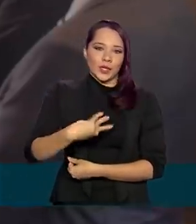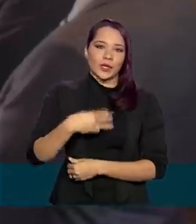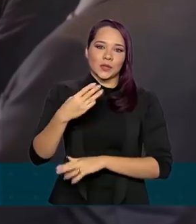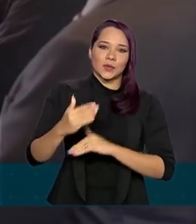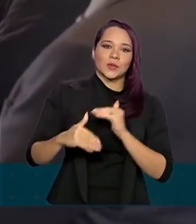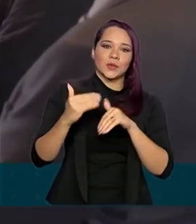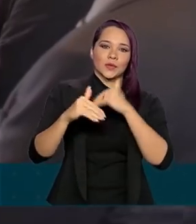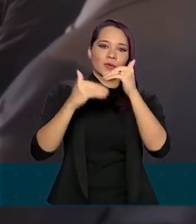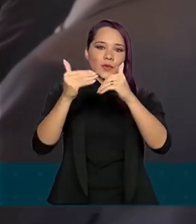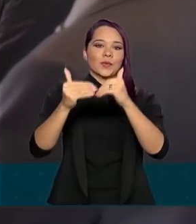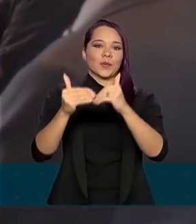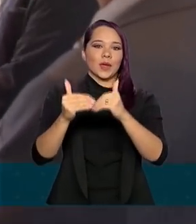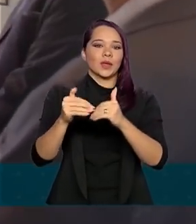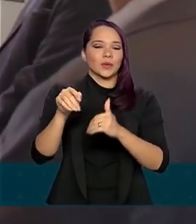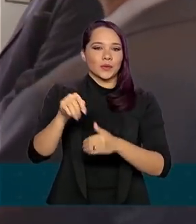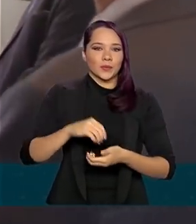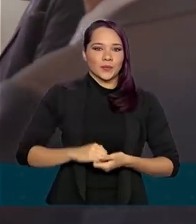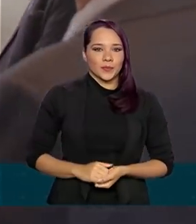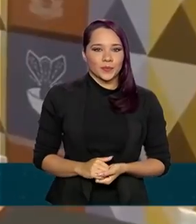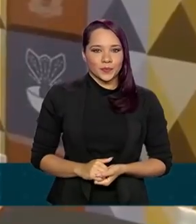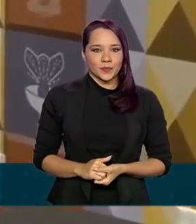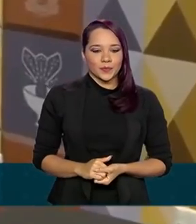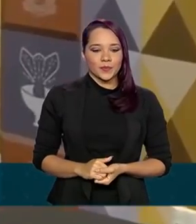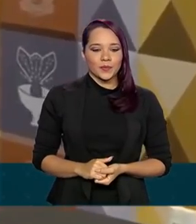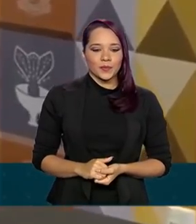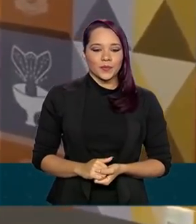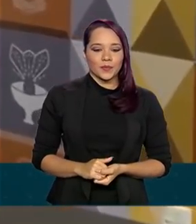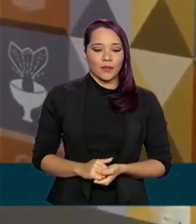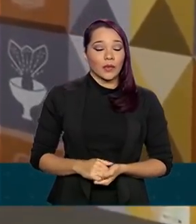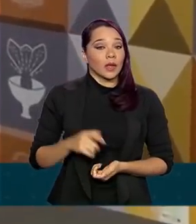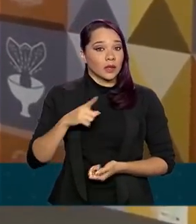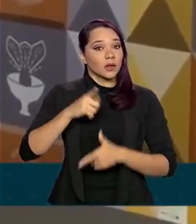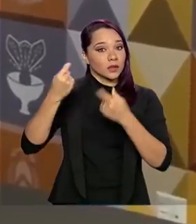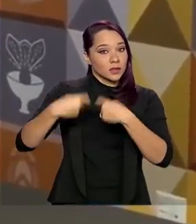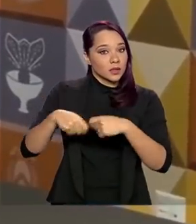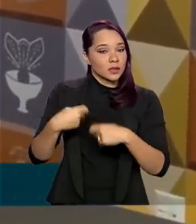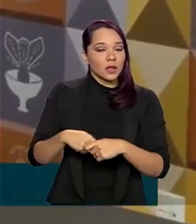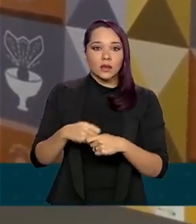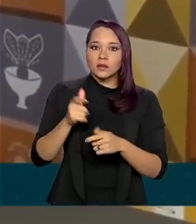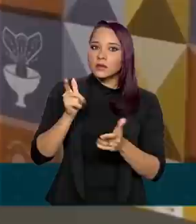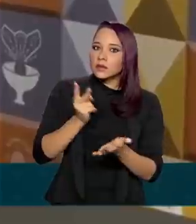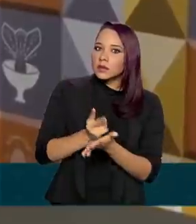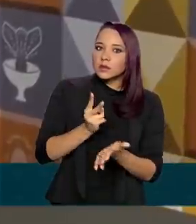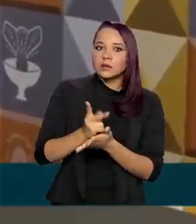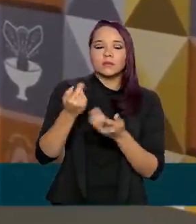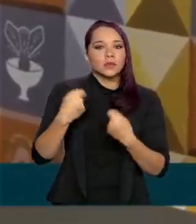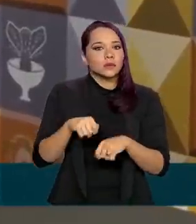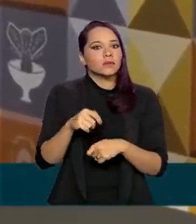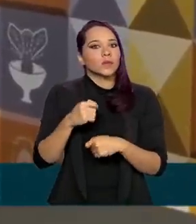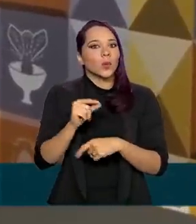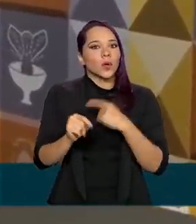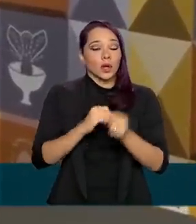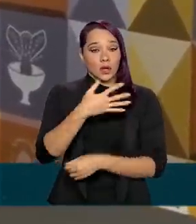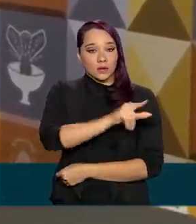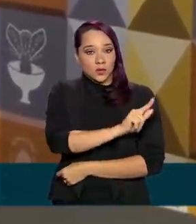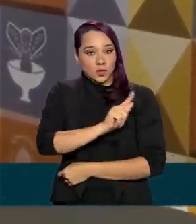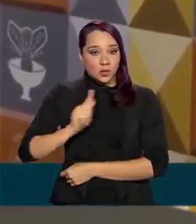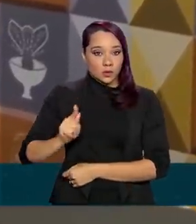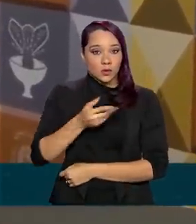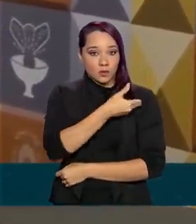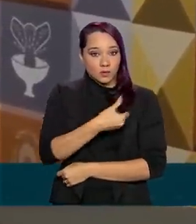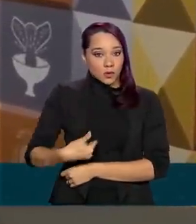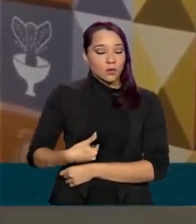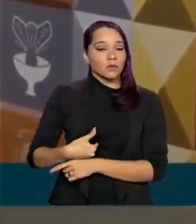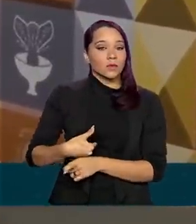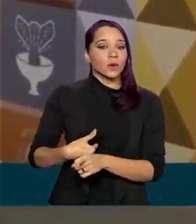Desenvolvimento Regional, Rogério Marinho. É uma necessidade cada vez maior de que os gestores públicos